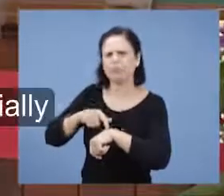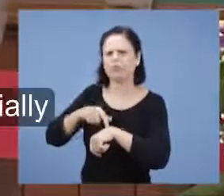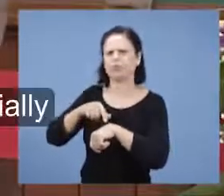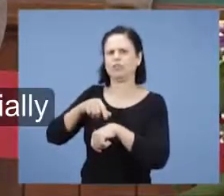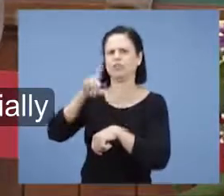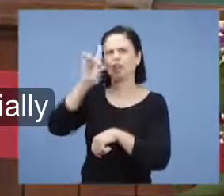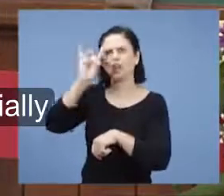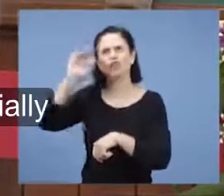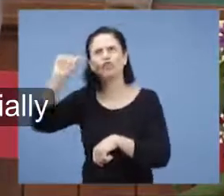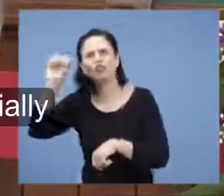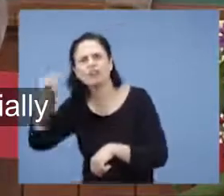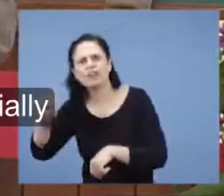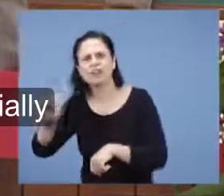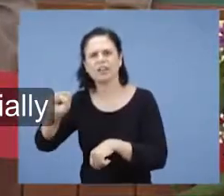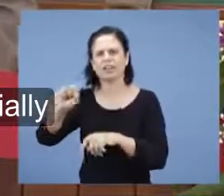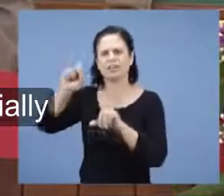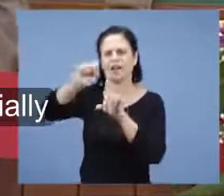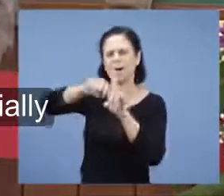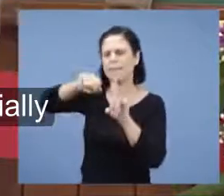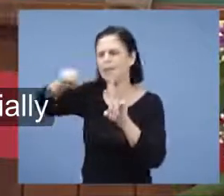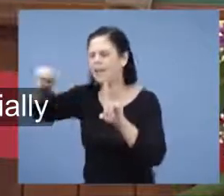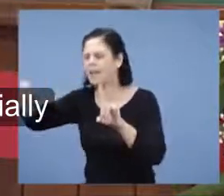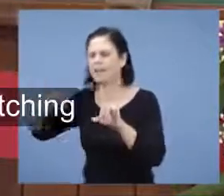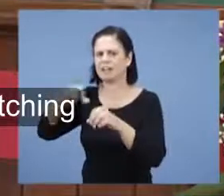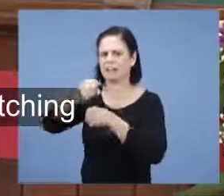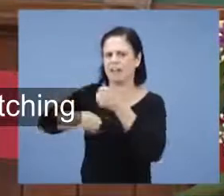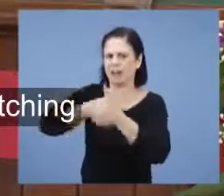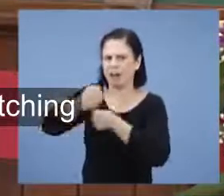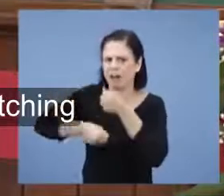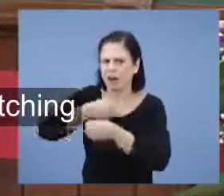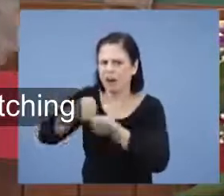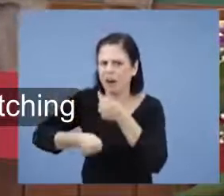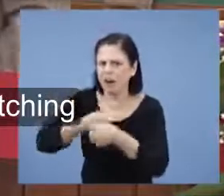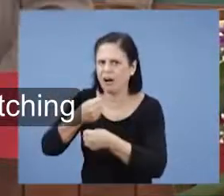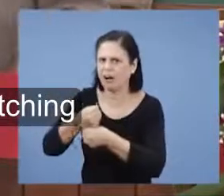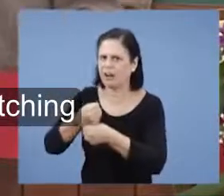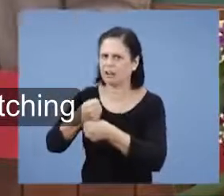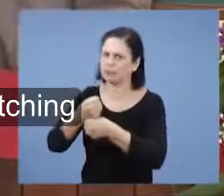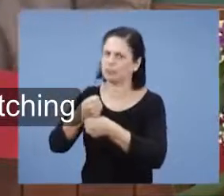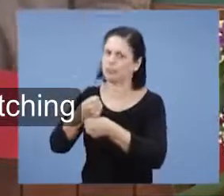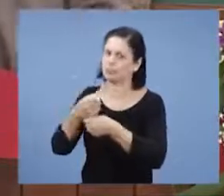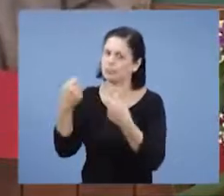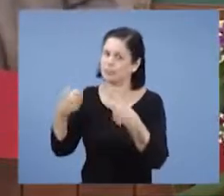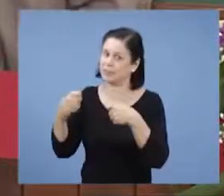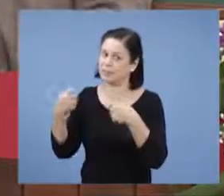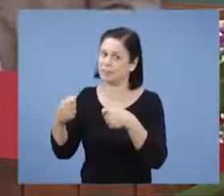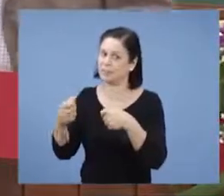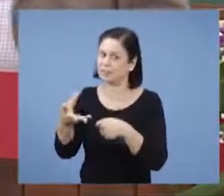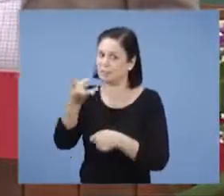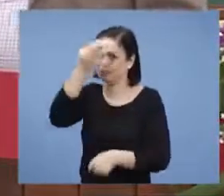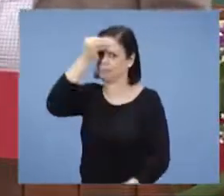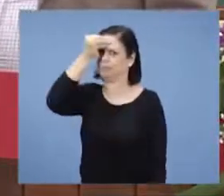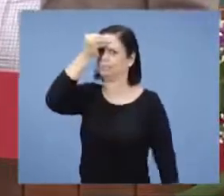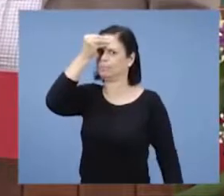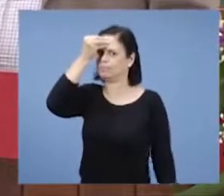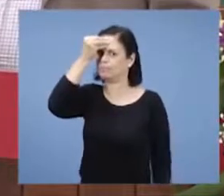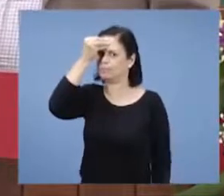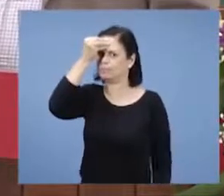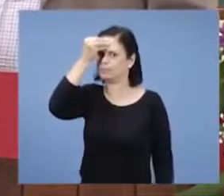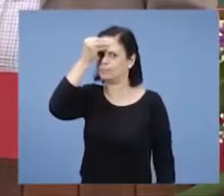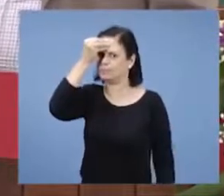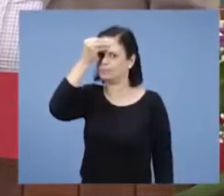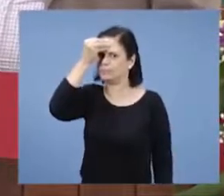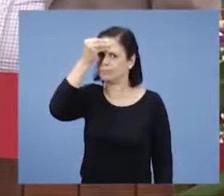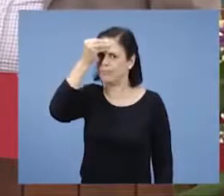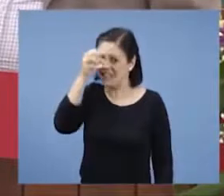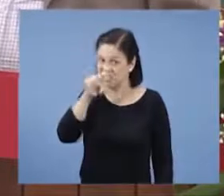Seus irmãos não entenderam, especialmente os que ficaram em casa, não estão assistindo. Vão ser